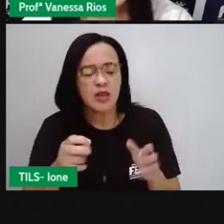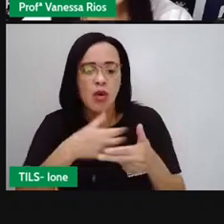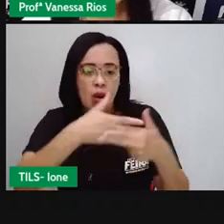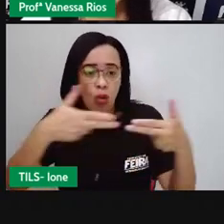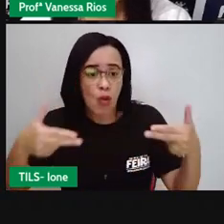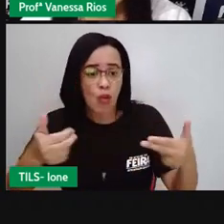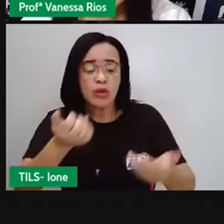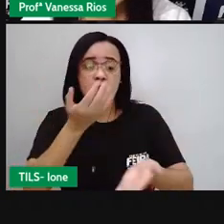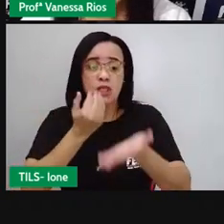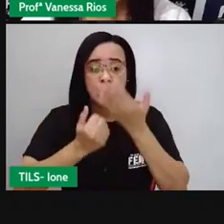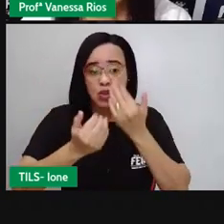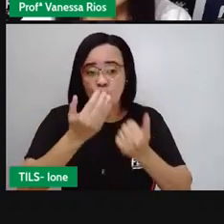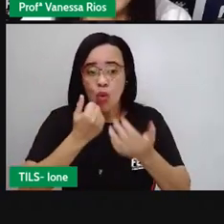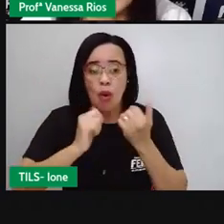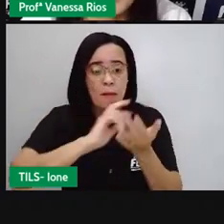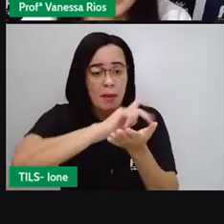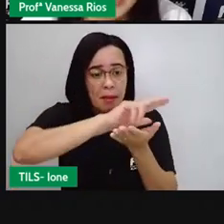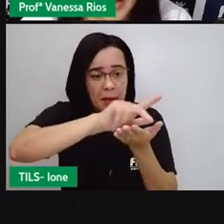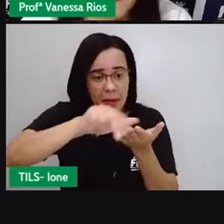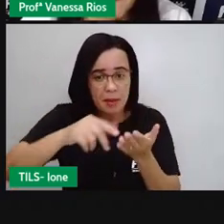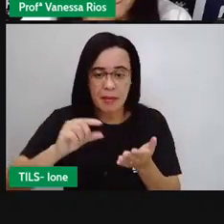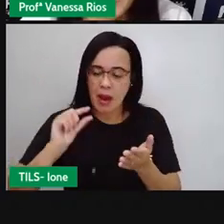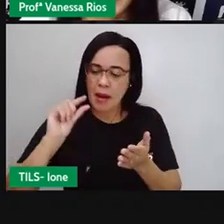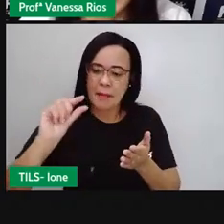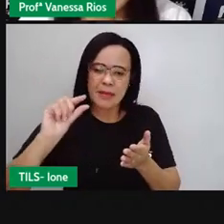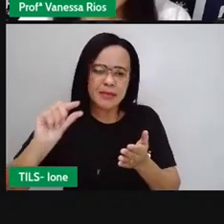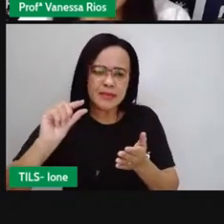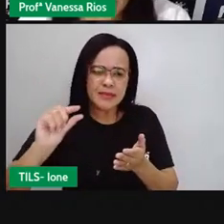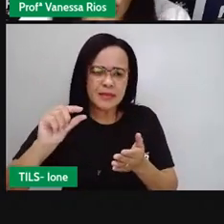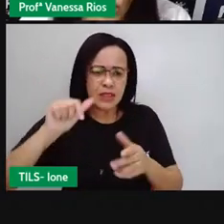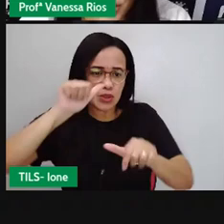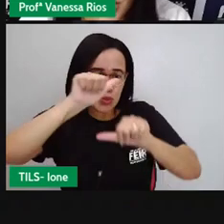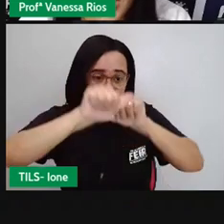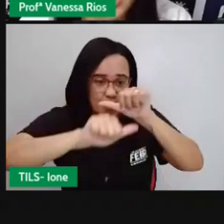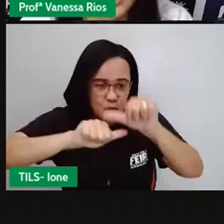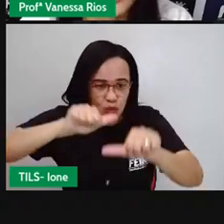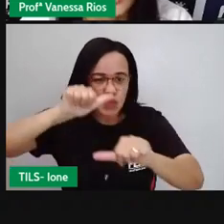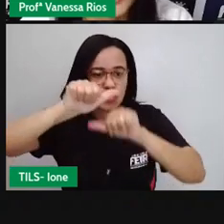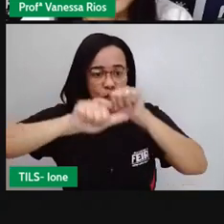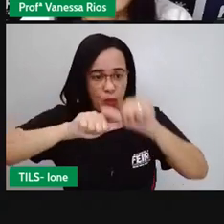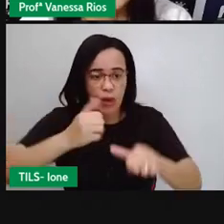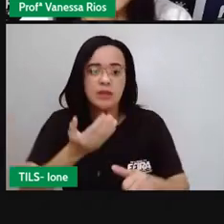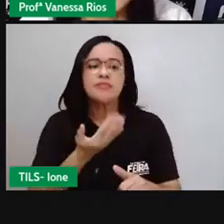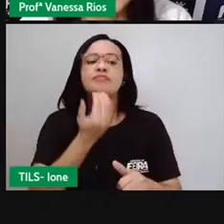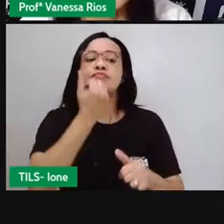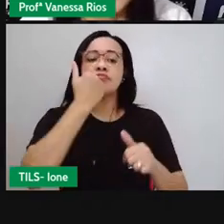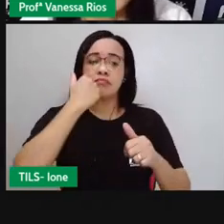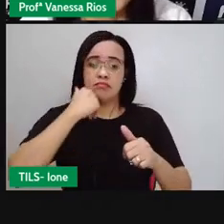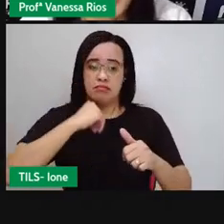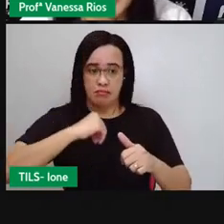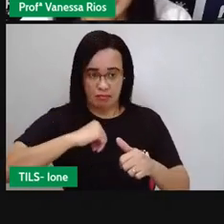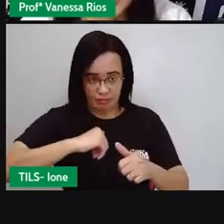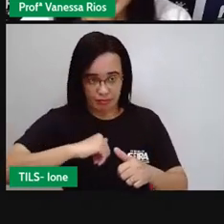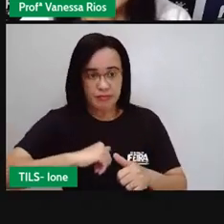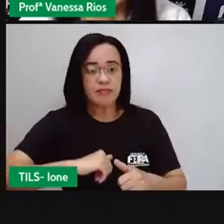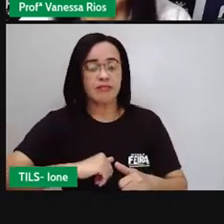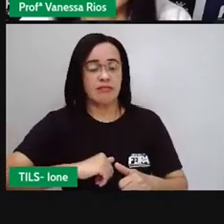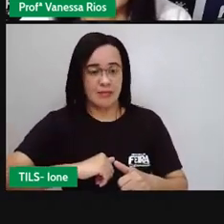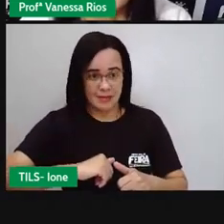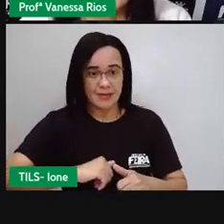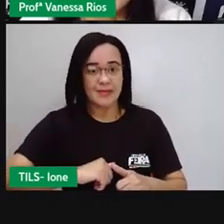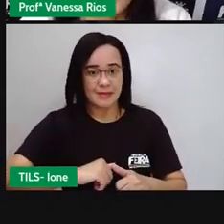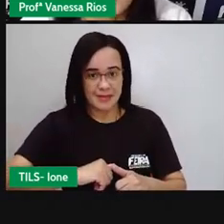processado, se transforma no bolo alimentar. Aí a gente engola. Então, o bolo alimentar cede para a paringe,